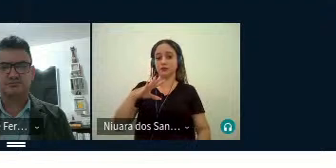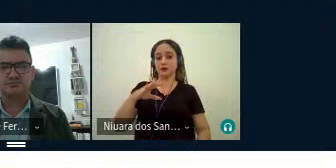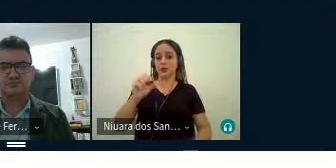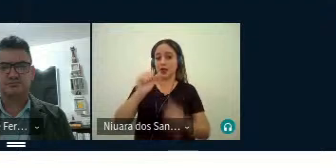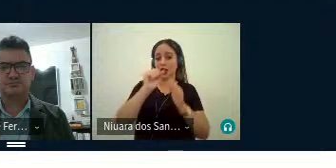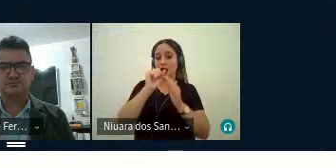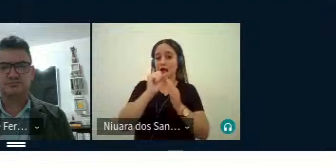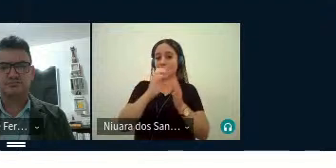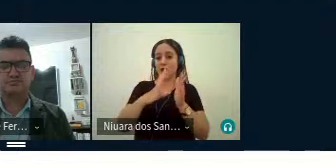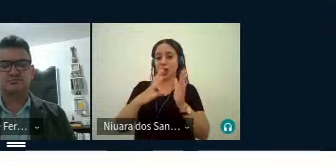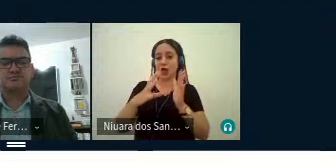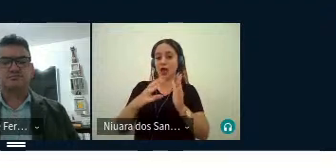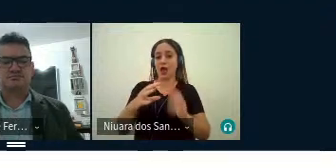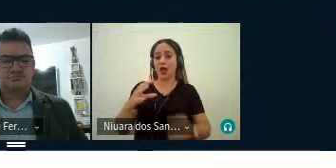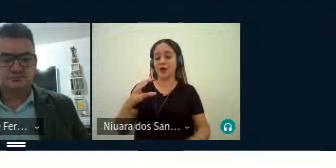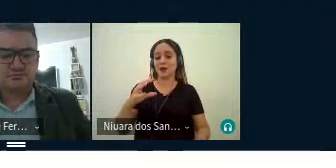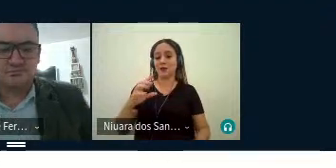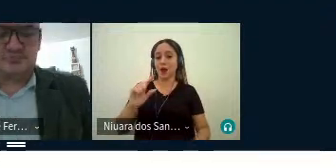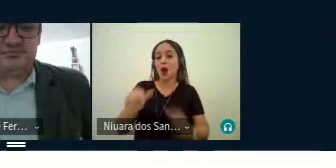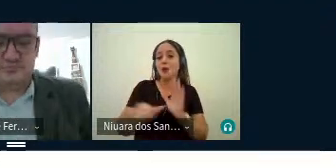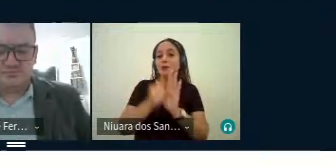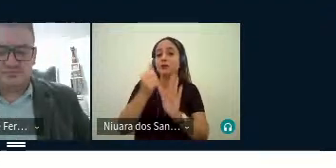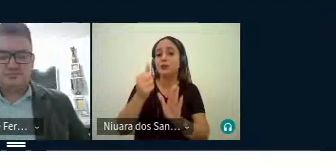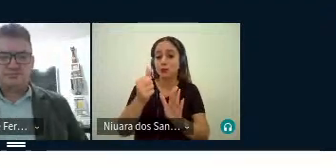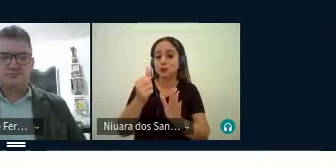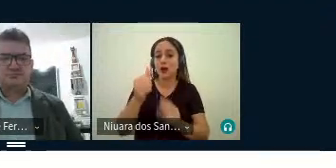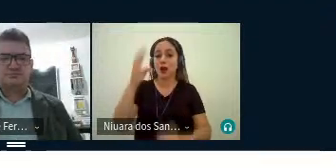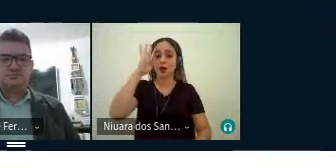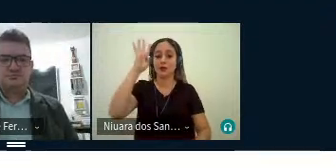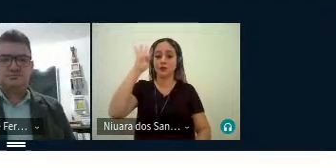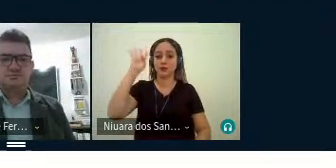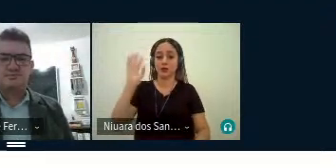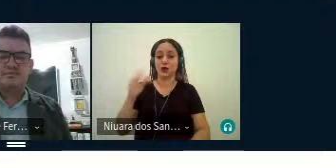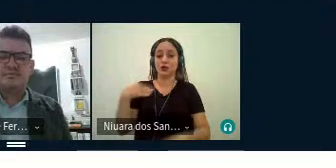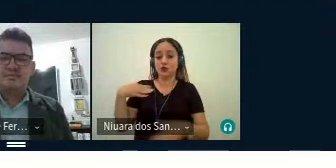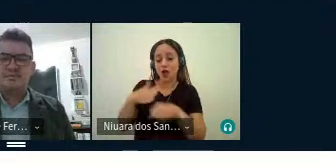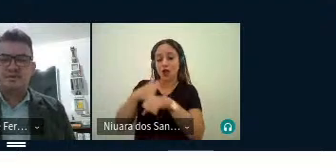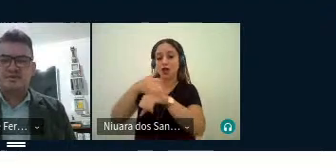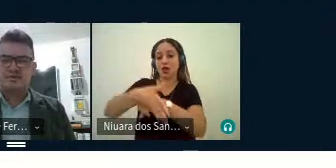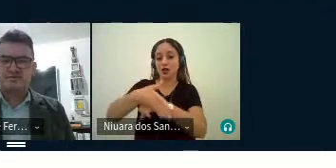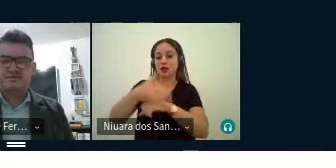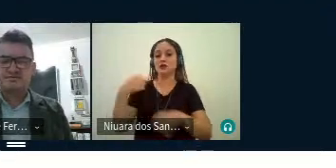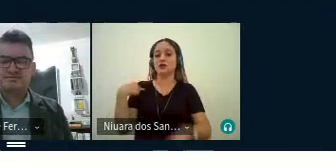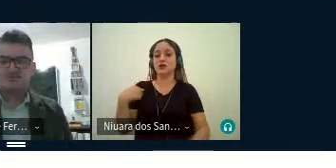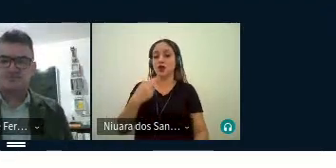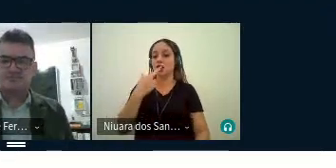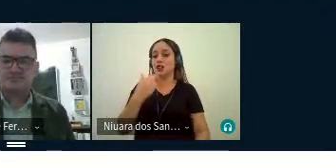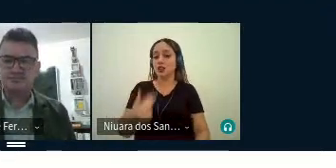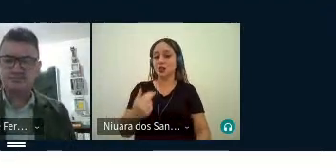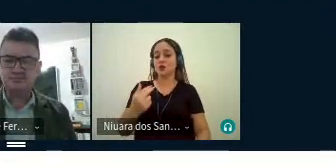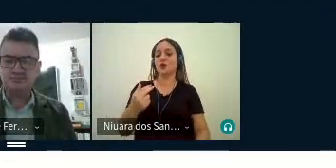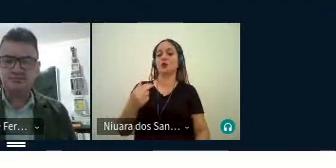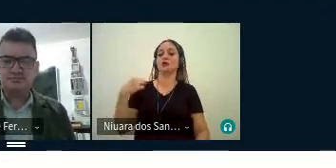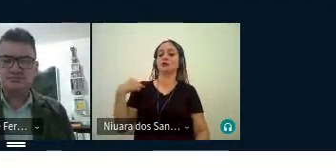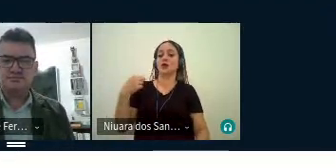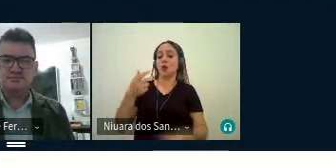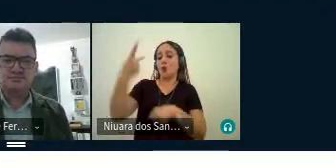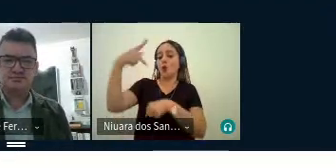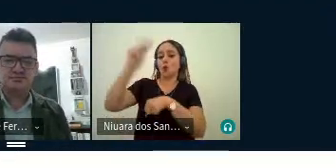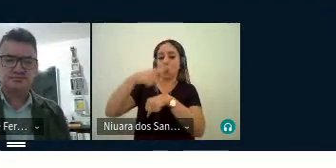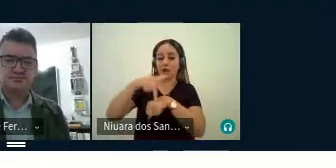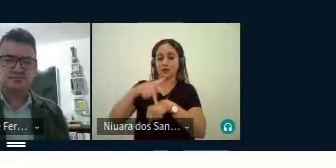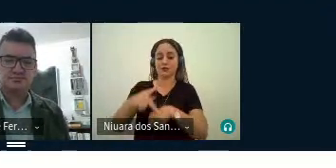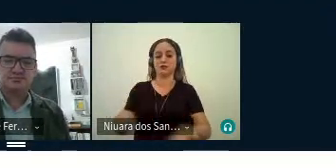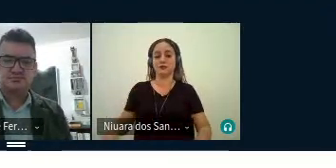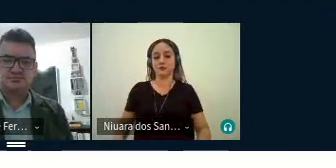a Primeira Jornada Acadêmica de Egressos de Línguas Estrangeiras Adicionais, primeiro de Aélia, que estão